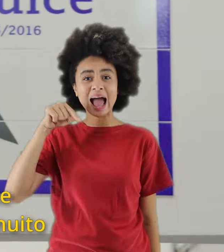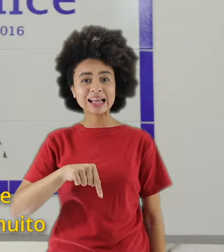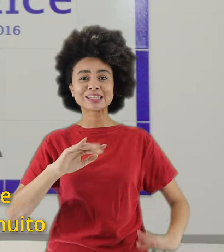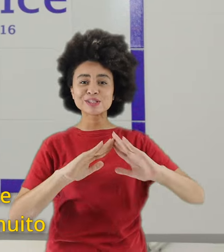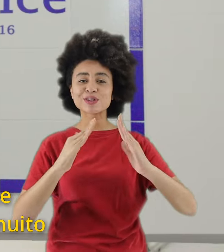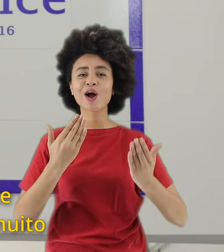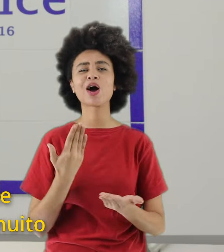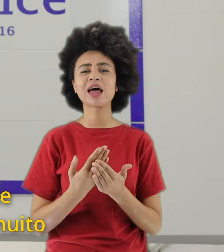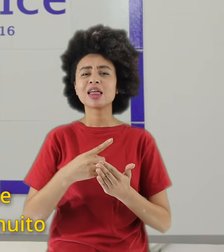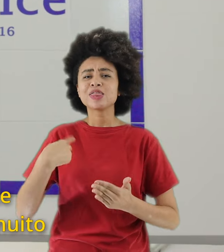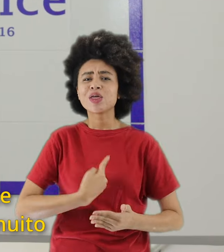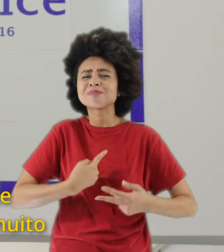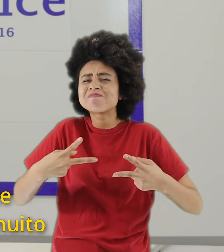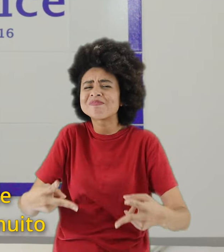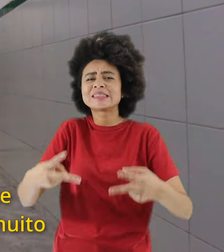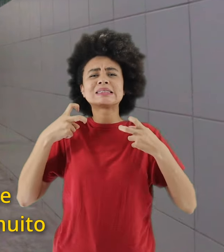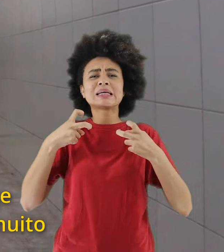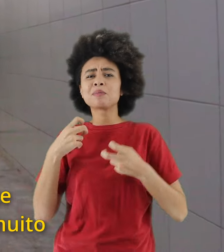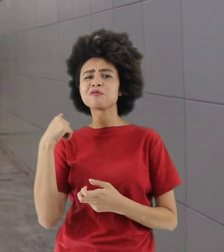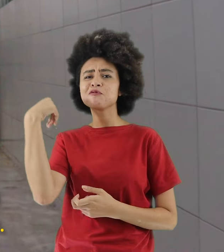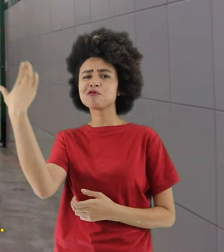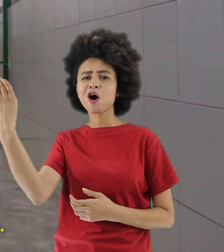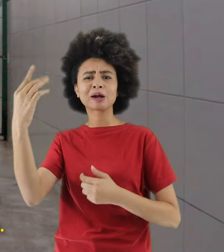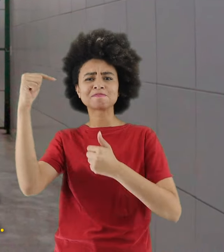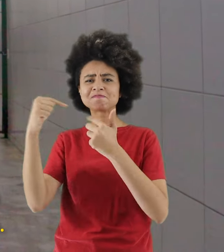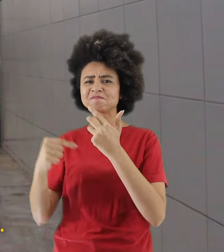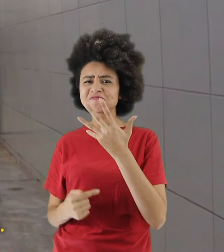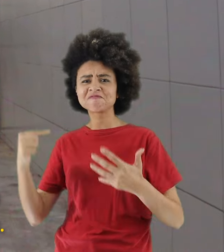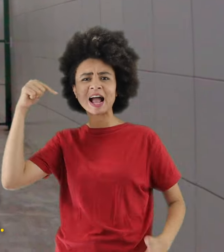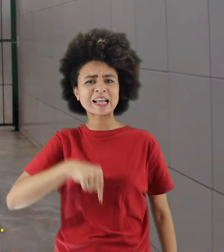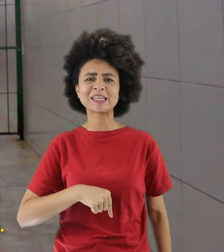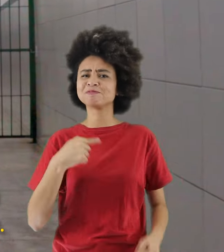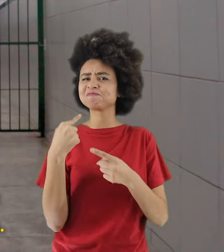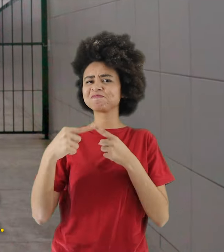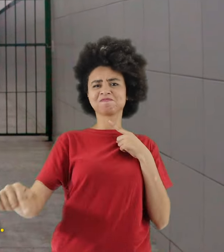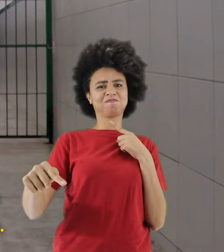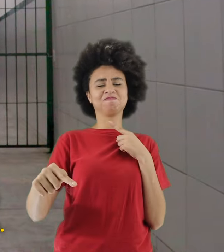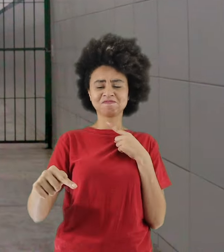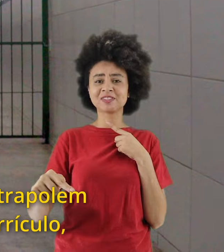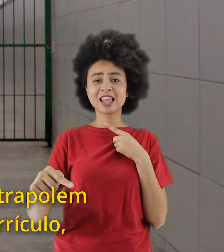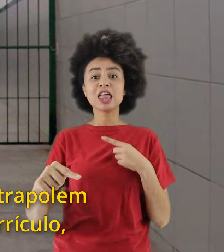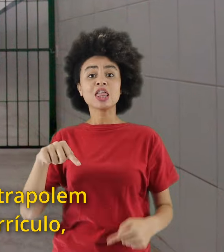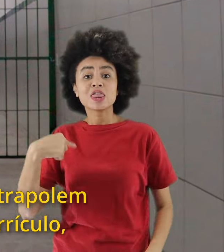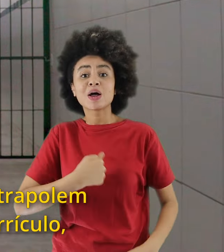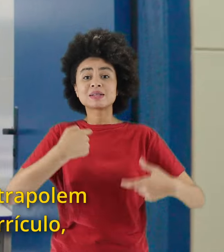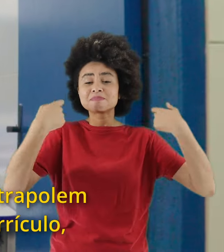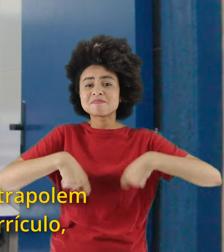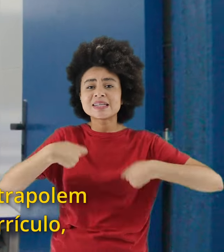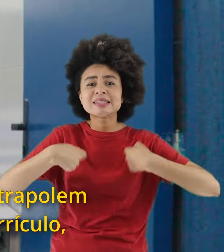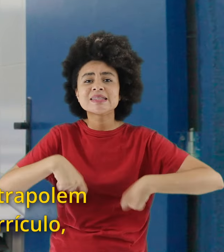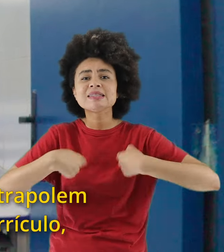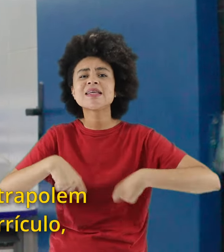escola, a gente percebe que não funciona muito o que a gente encontra na realidade extramural. A gente precisa de